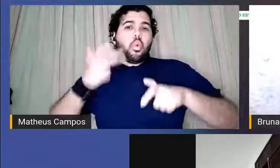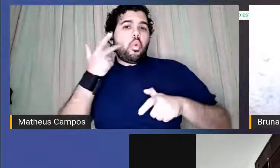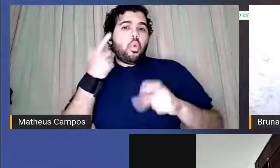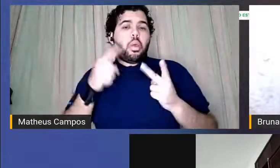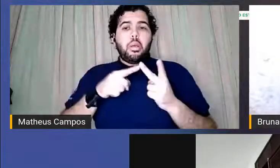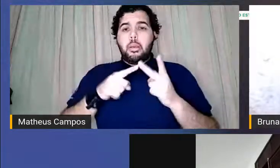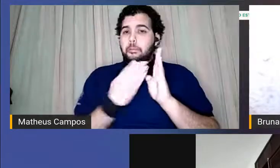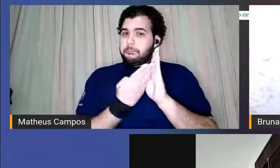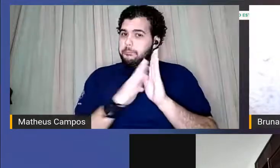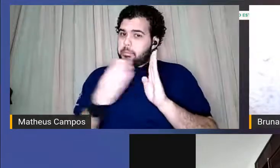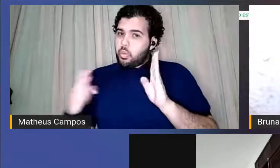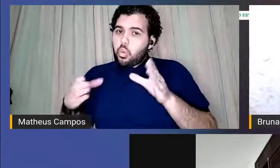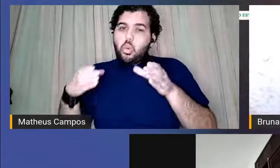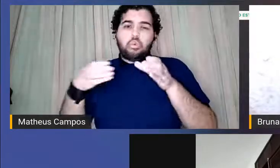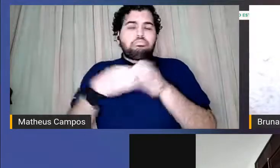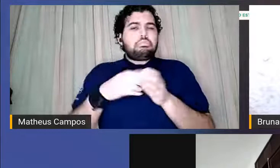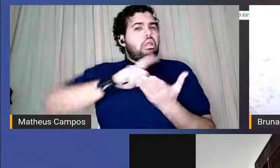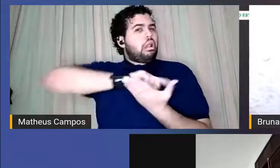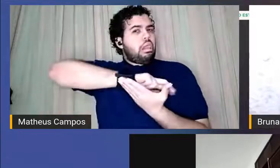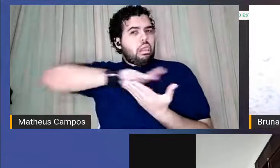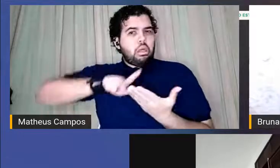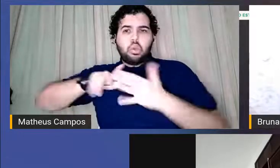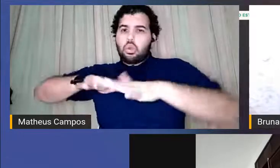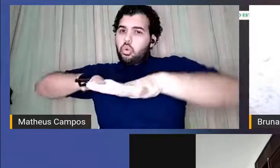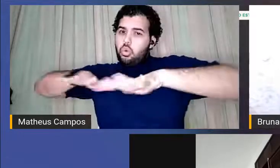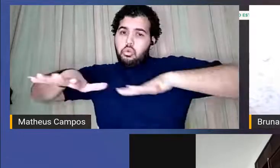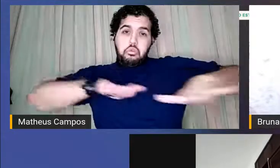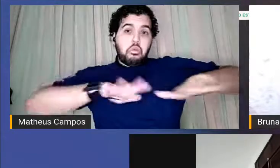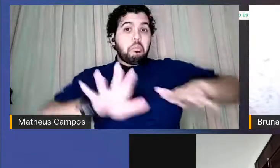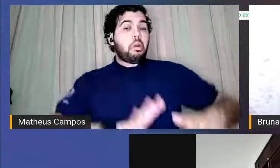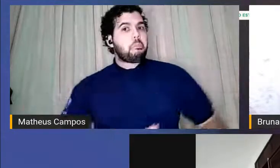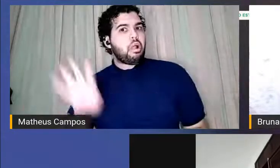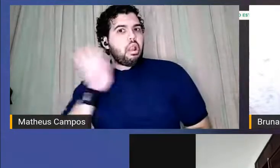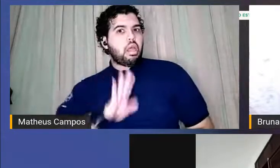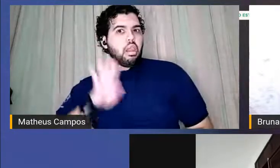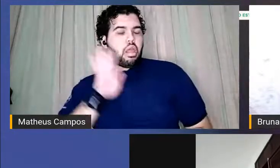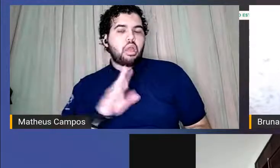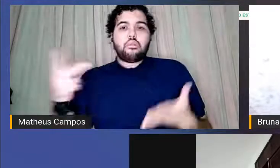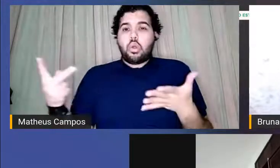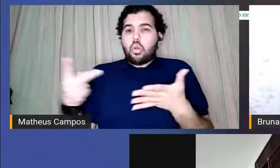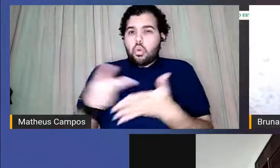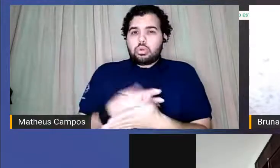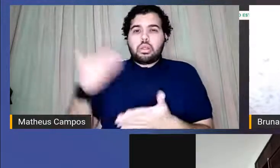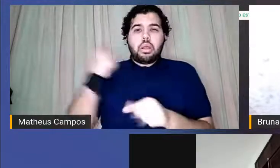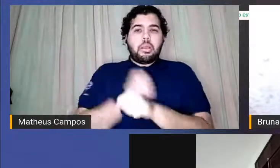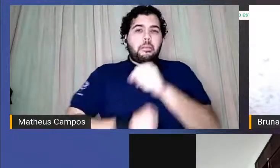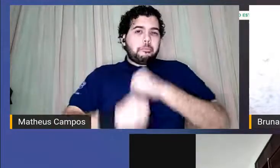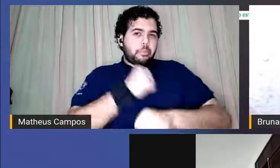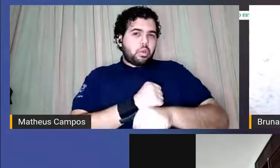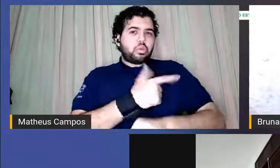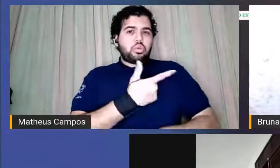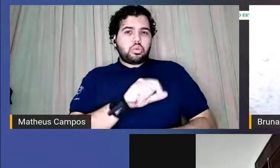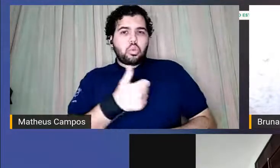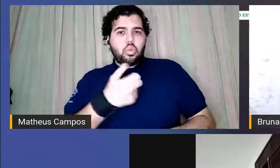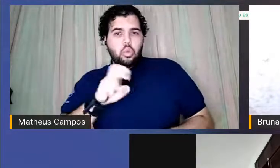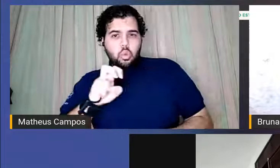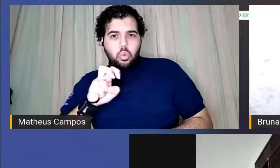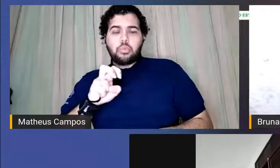comunitárias, e vários movimentos bacanas que estão acontecendo aí desde 2015, e que